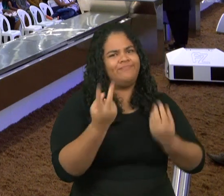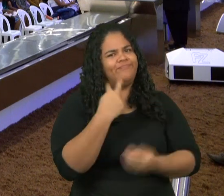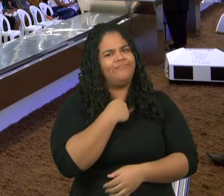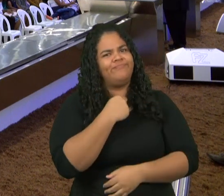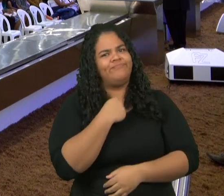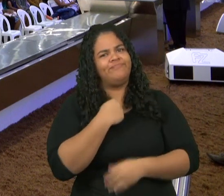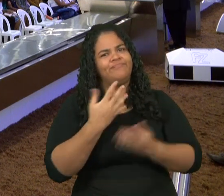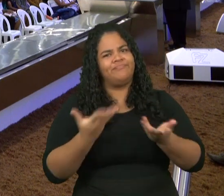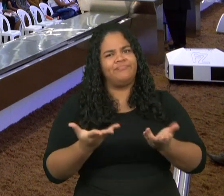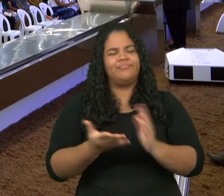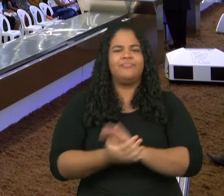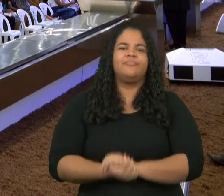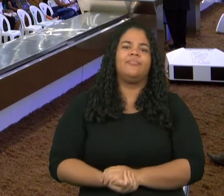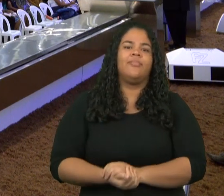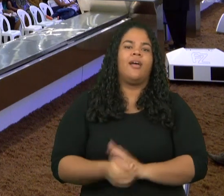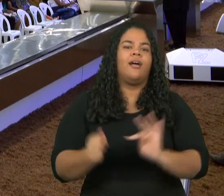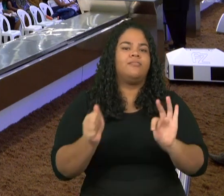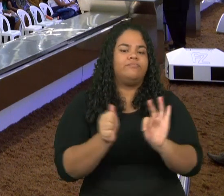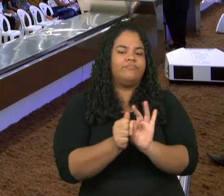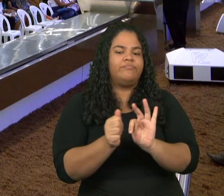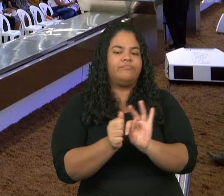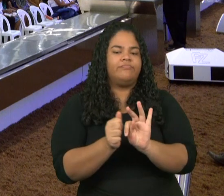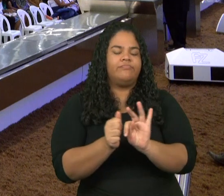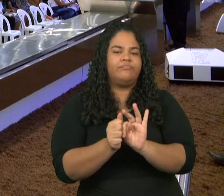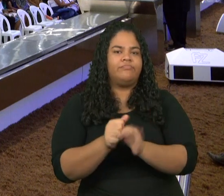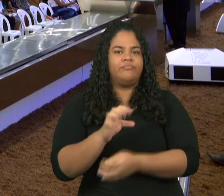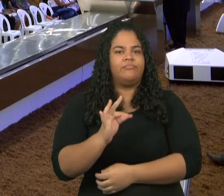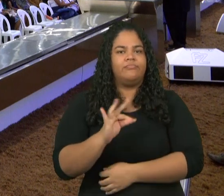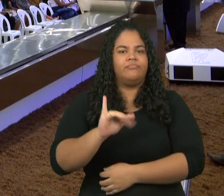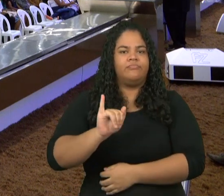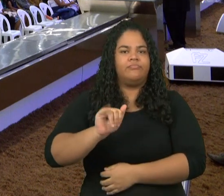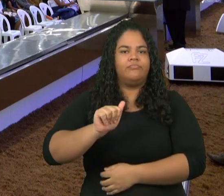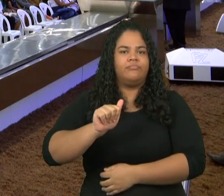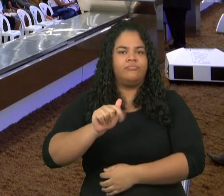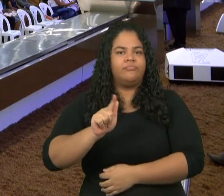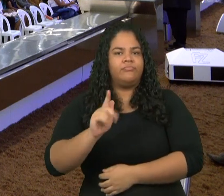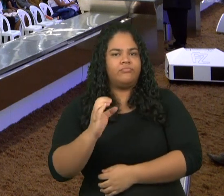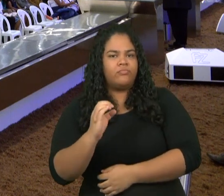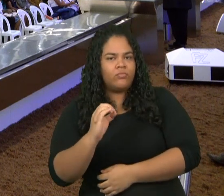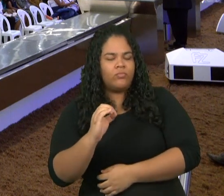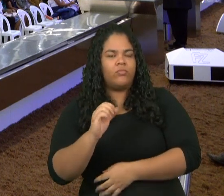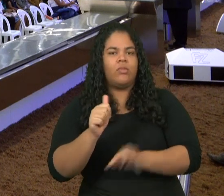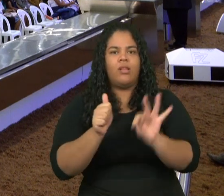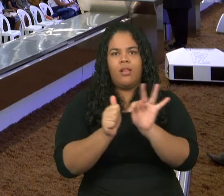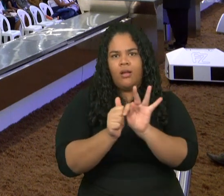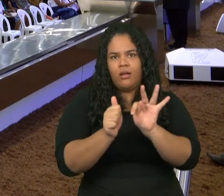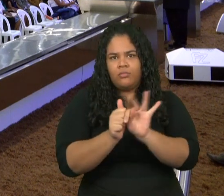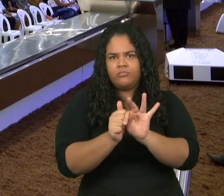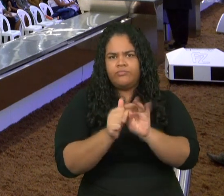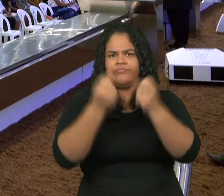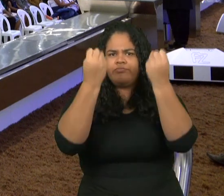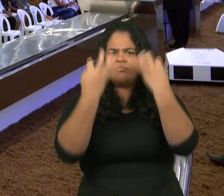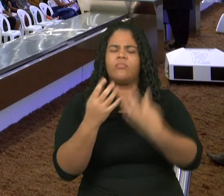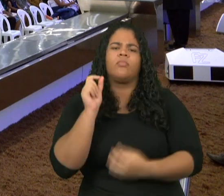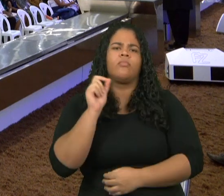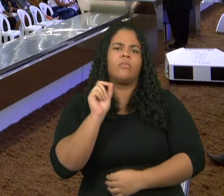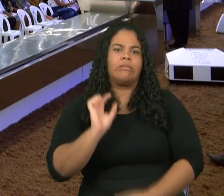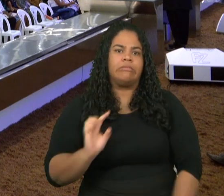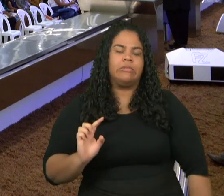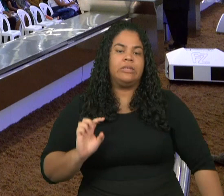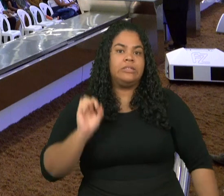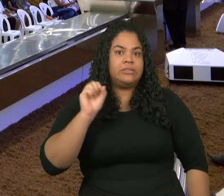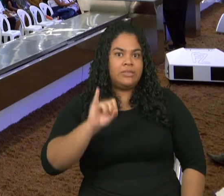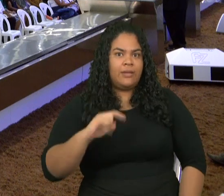Tiago está escrito que quem ama o mundo se torna inimigo de Deus não é verdade